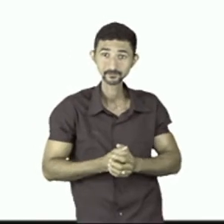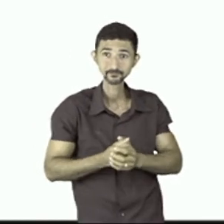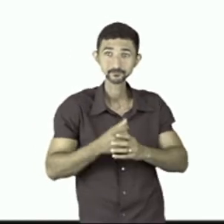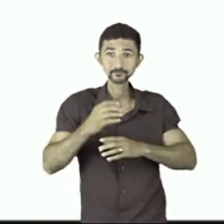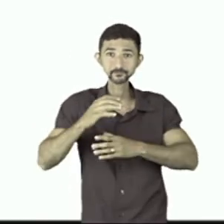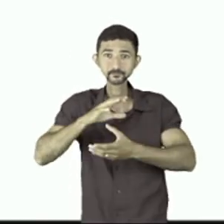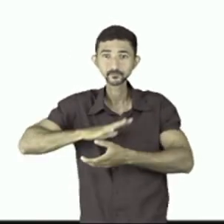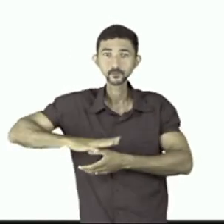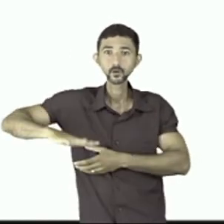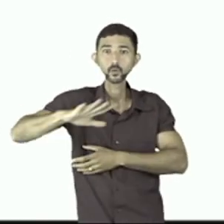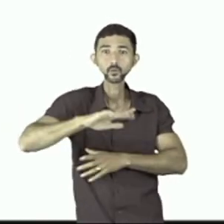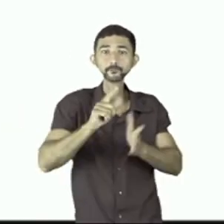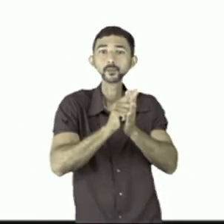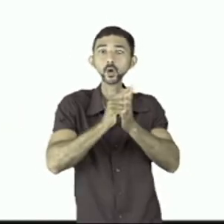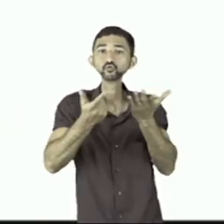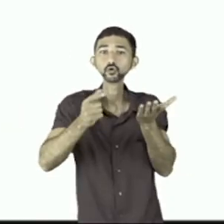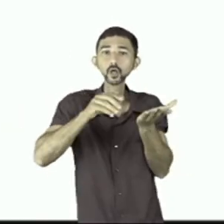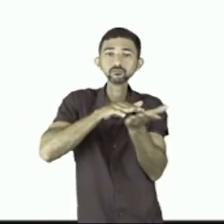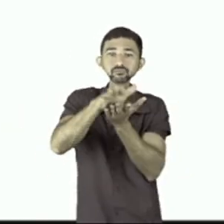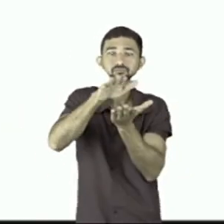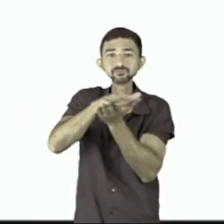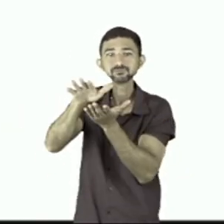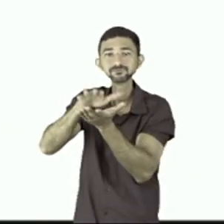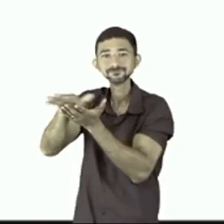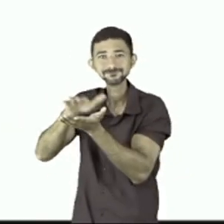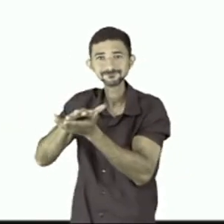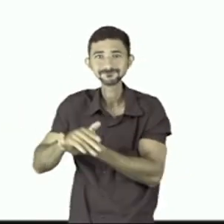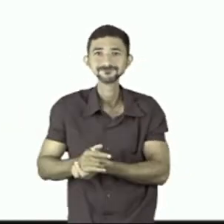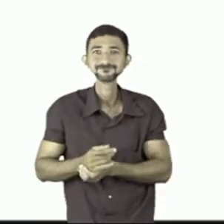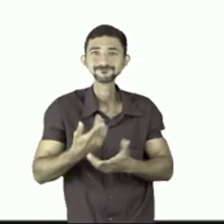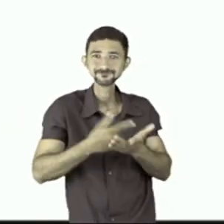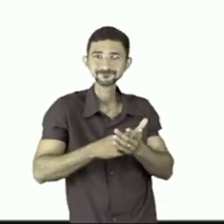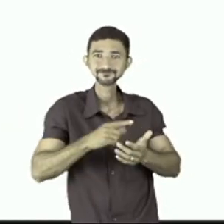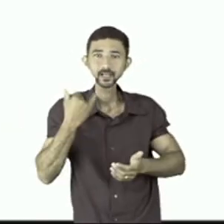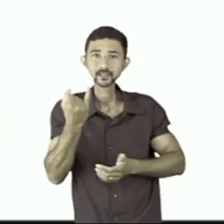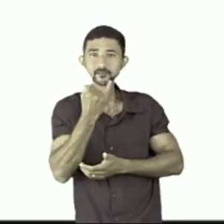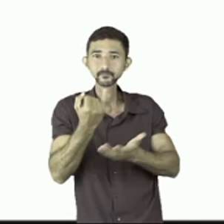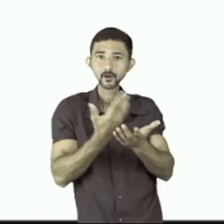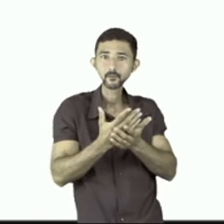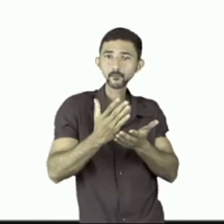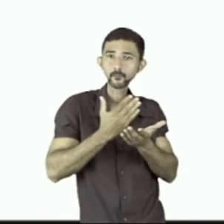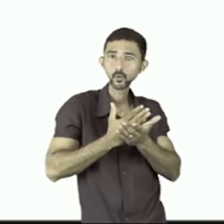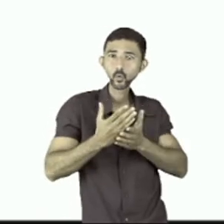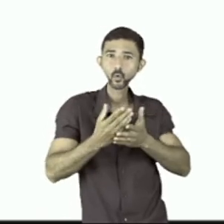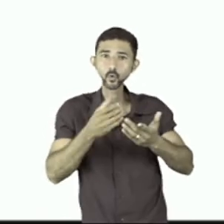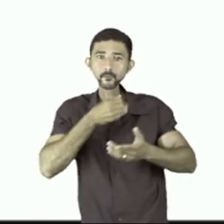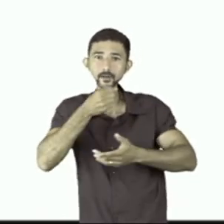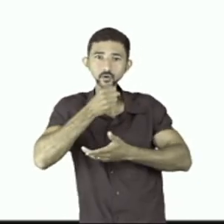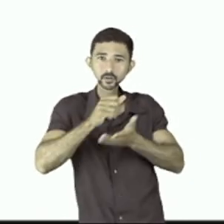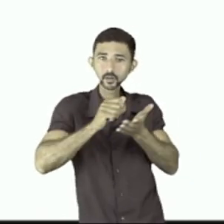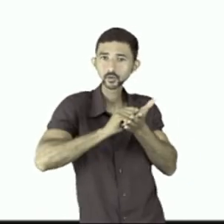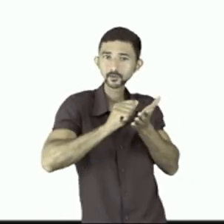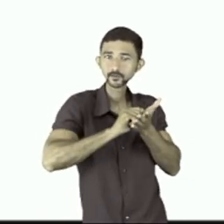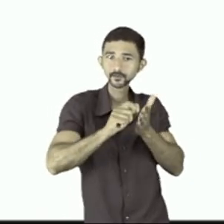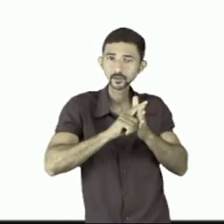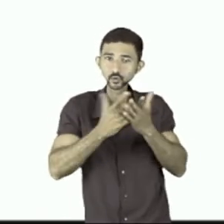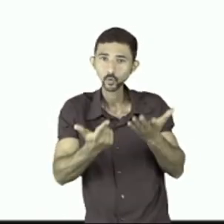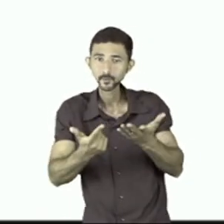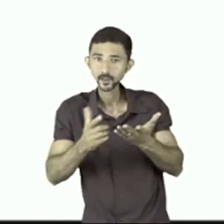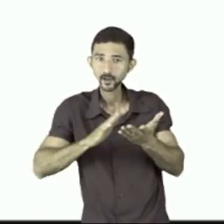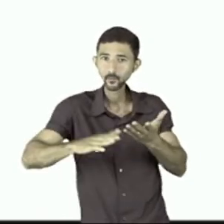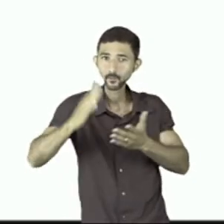circulação do presente jornal que na certa vem assinar uma importante página no jornalismo escrito no Brasil.